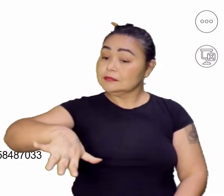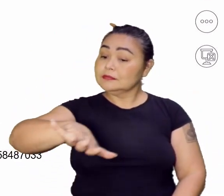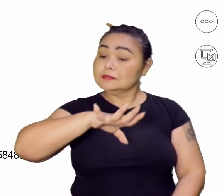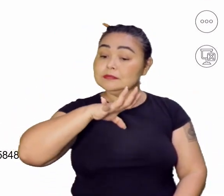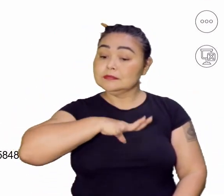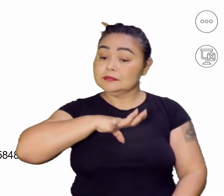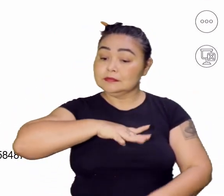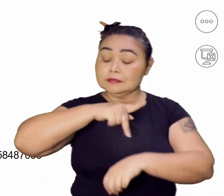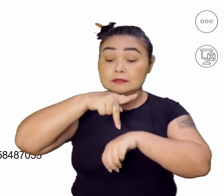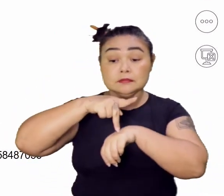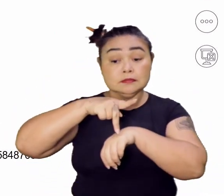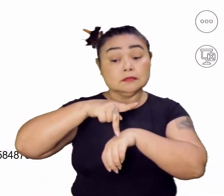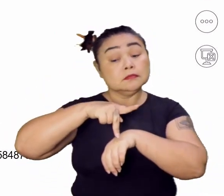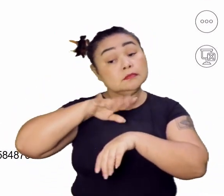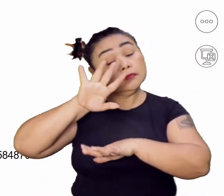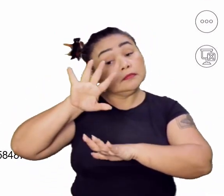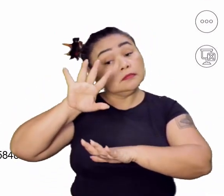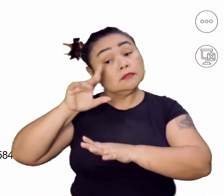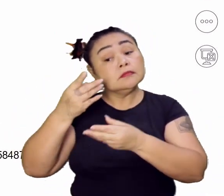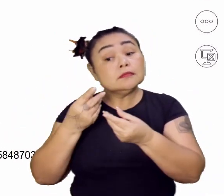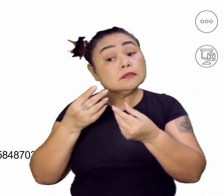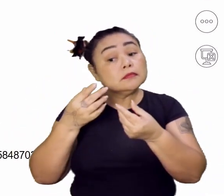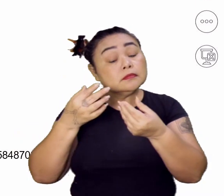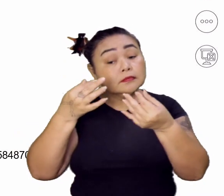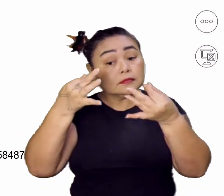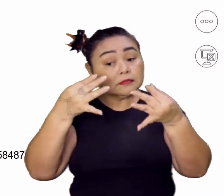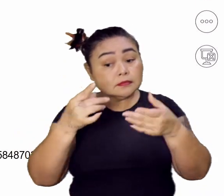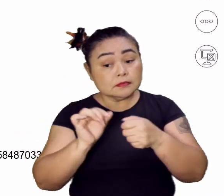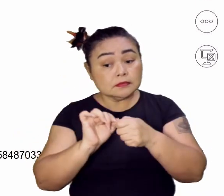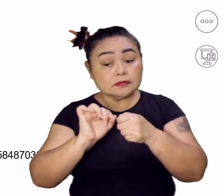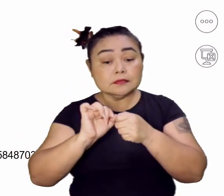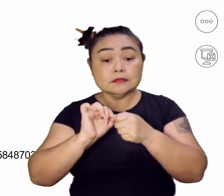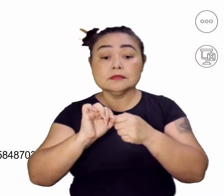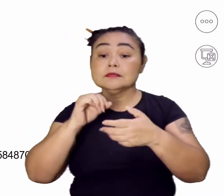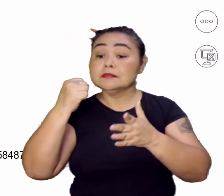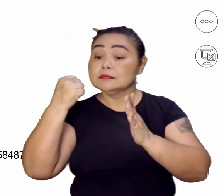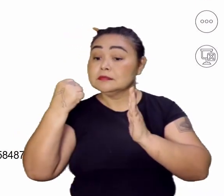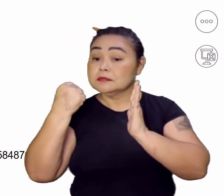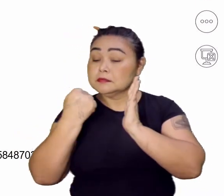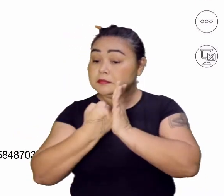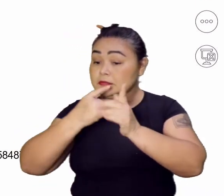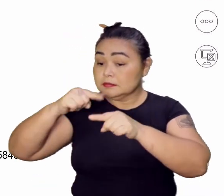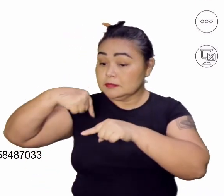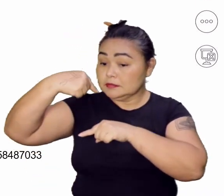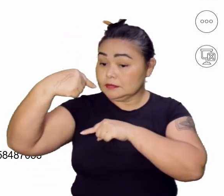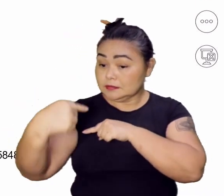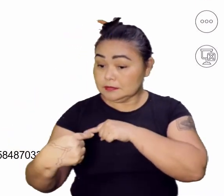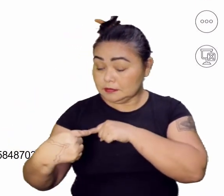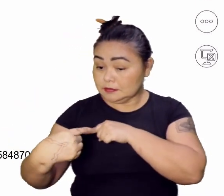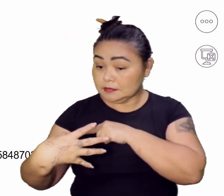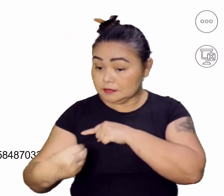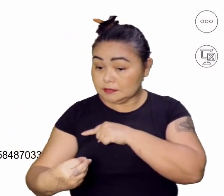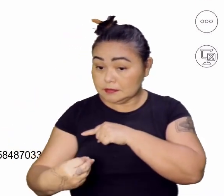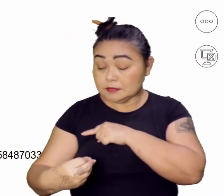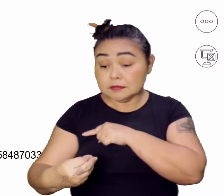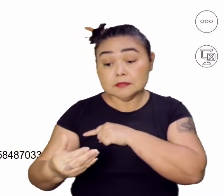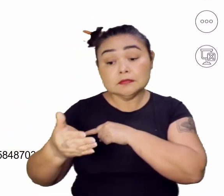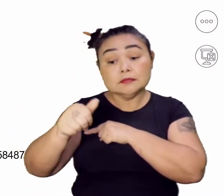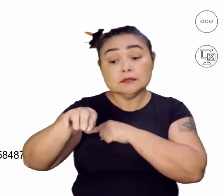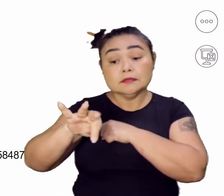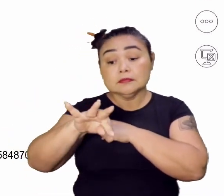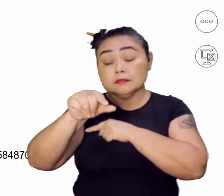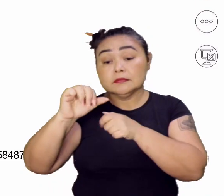oficialmente, Dom Henrique não tem herdeiro. Não deixa herdeiro. Se Dom Sebastião não tinha herdeiro,